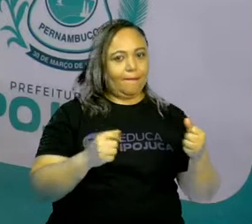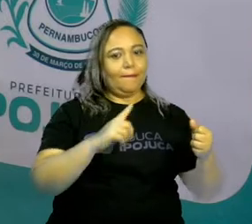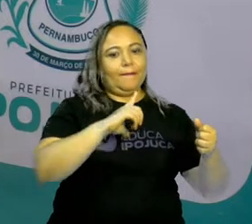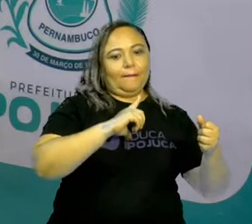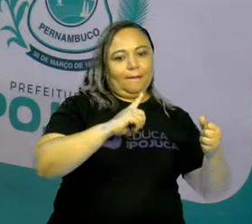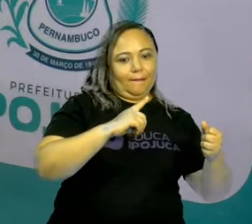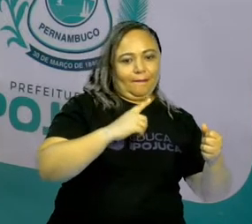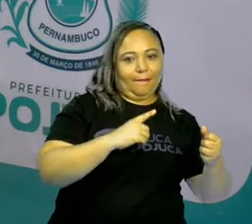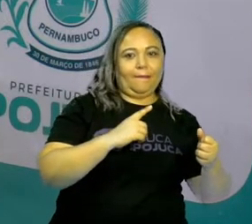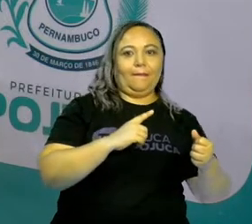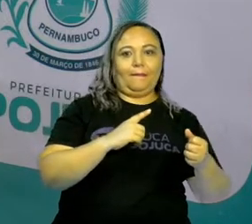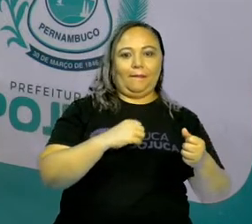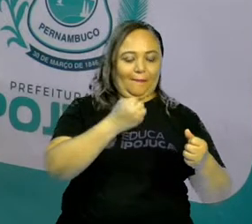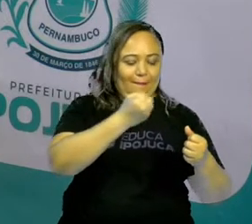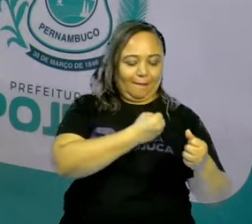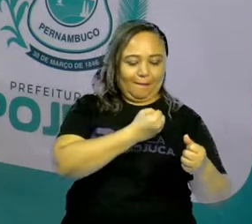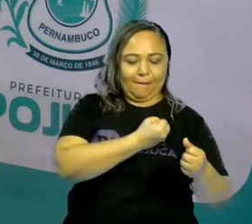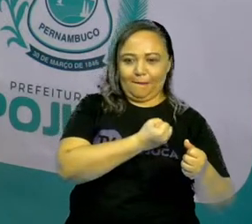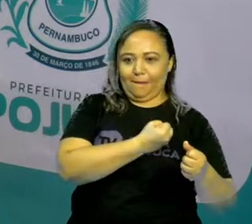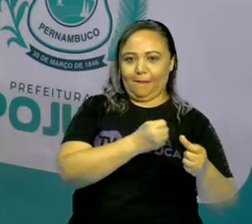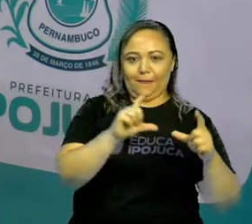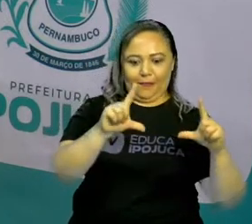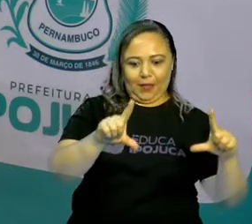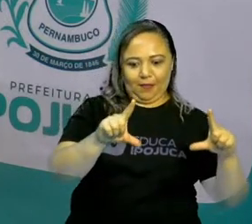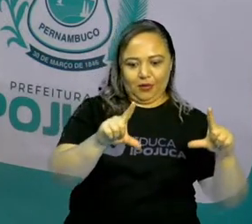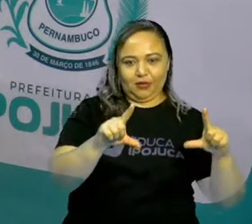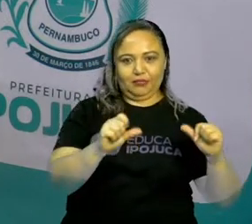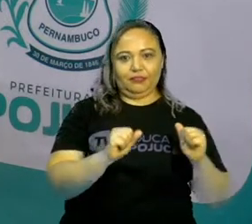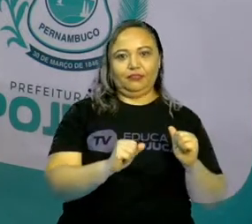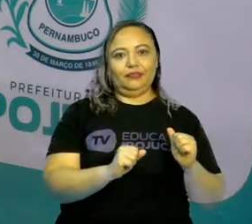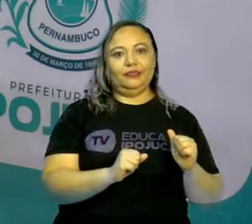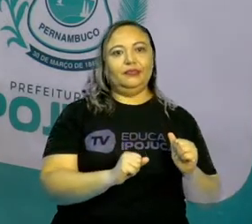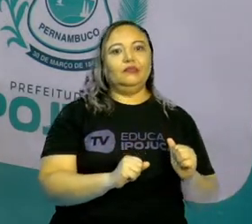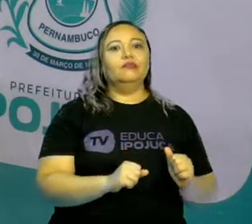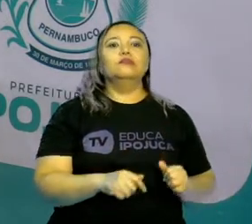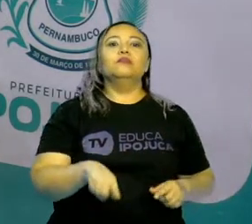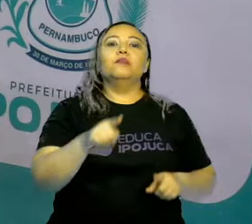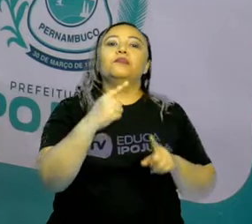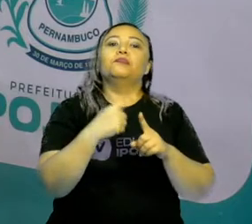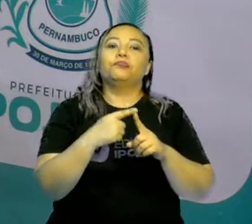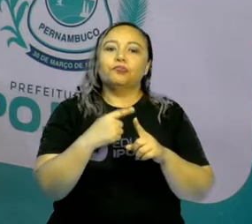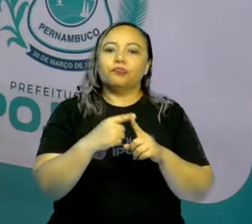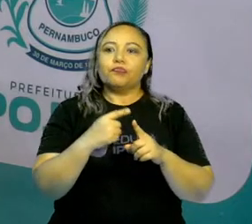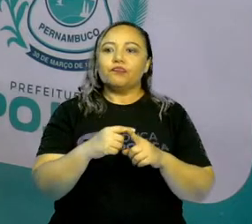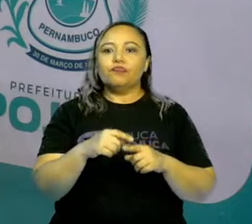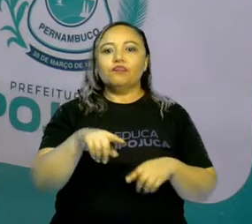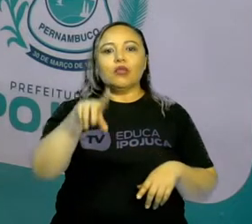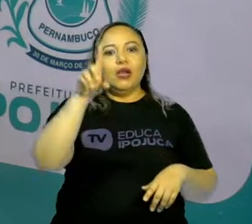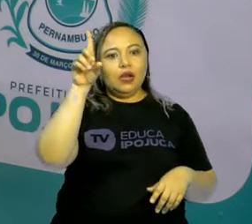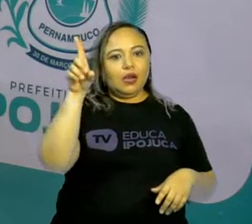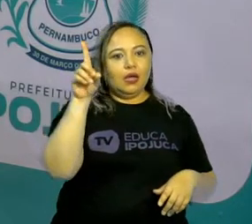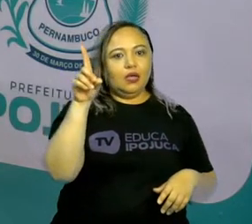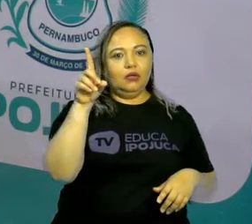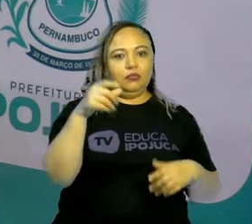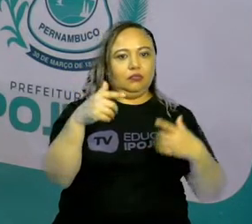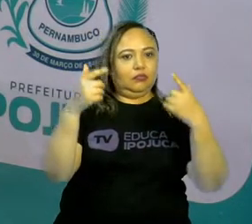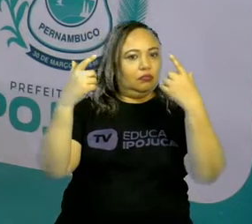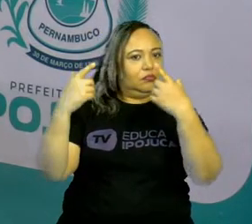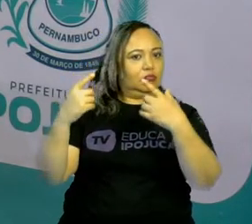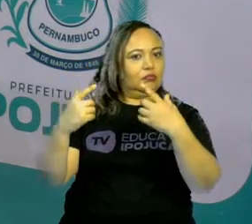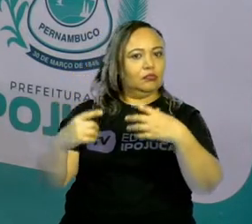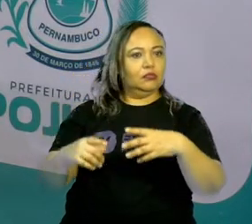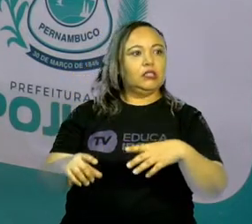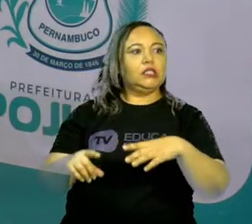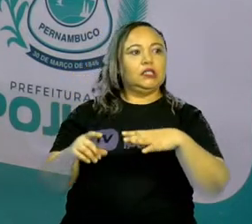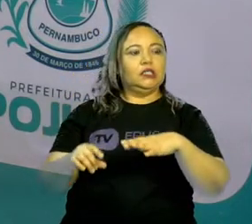Não adianta dizer assim, não, foi outro número. cada um. Por quê? Tem um registro lá no Detran que diz que o carro está no seu